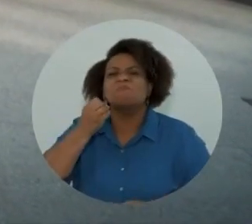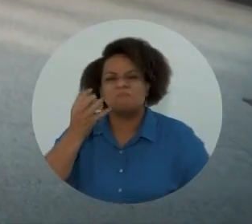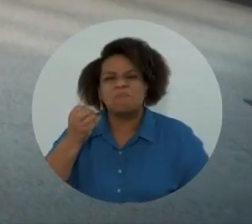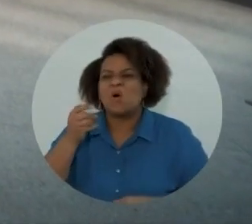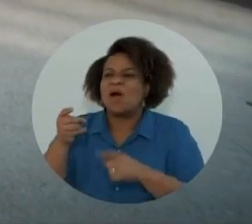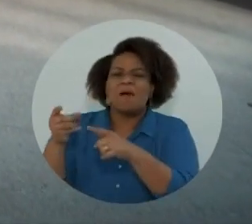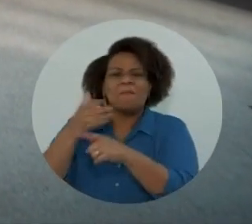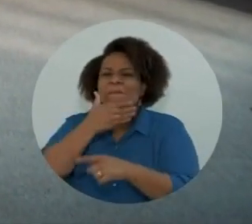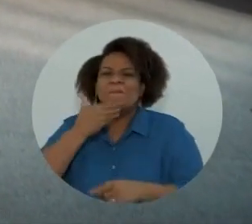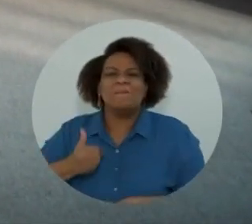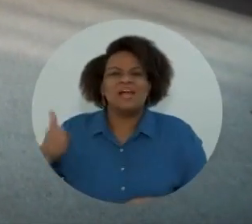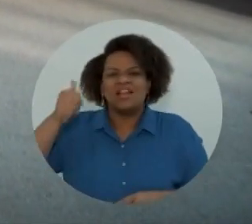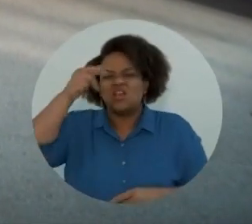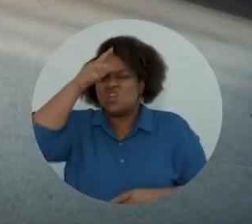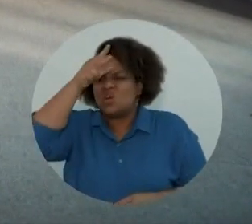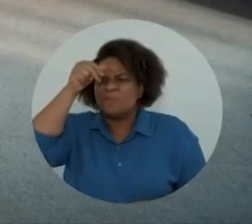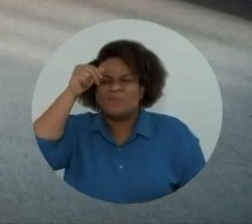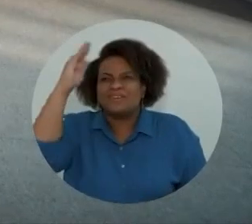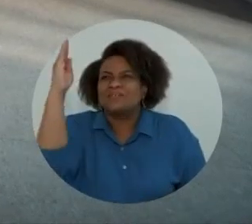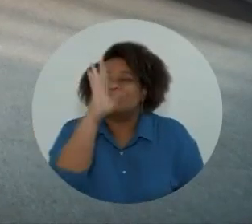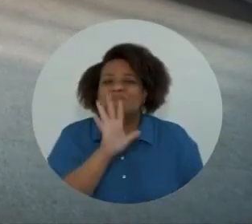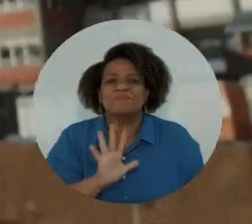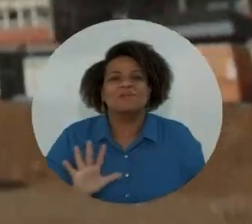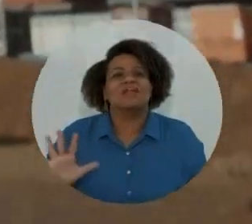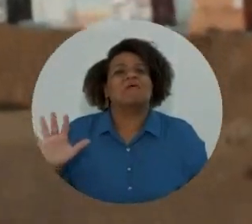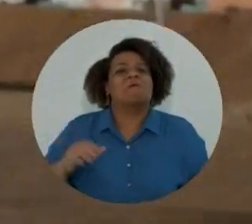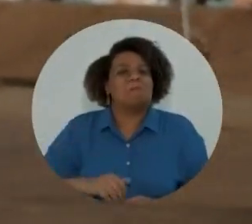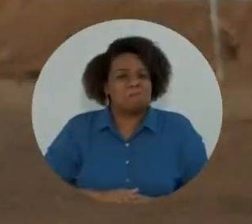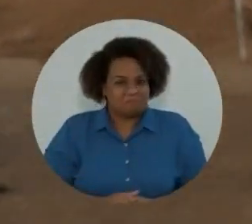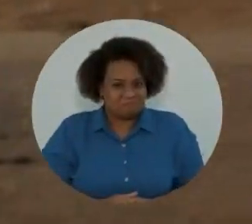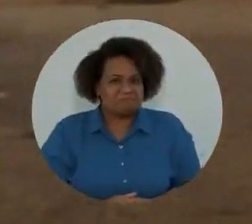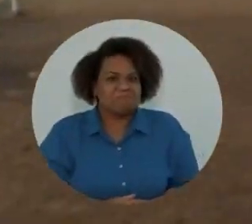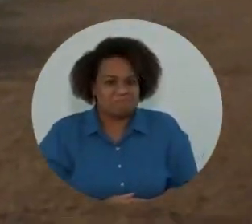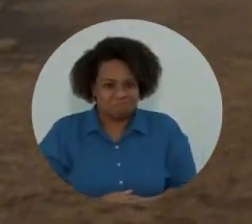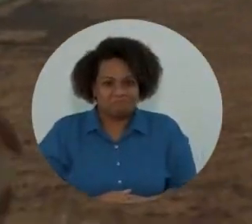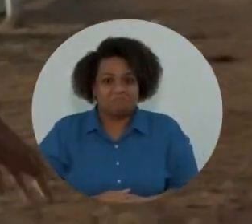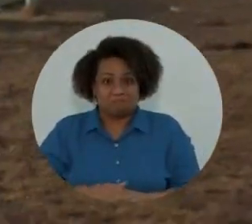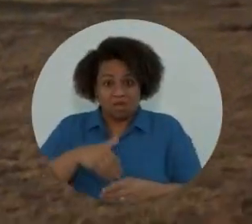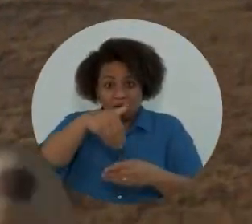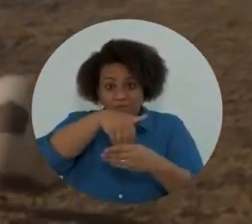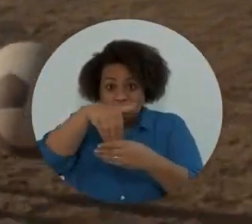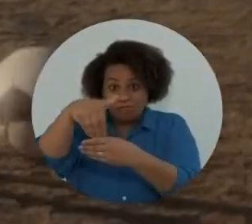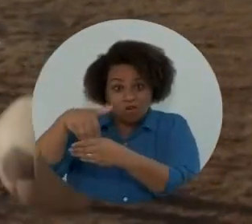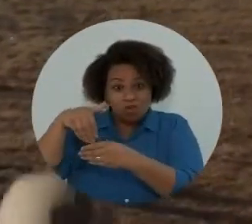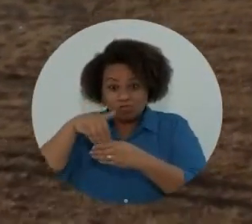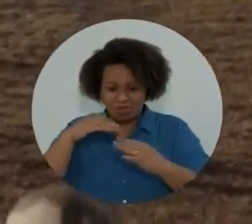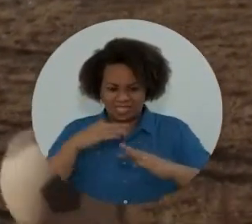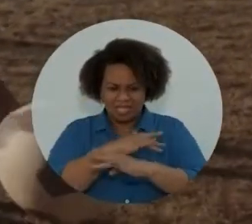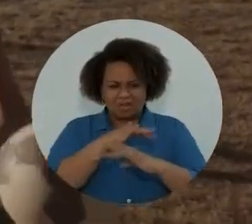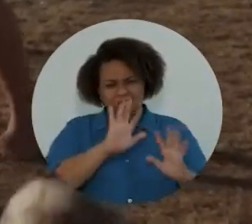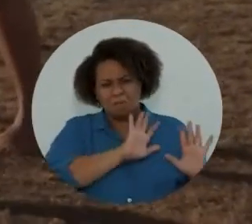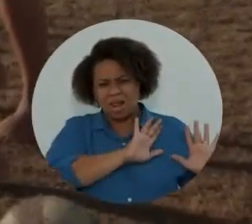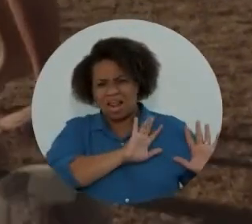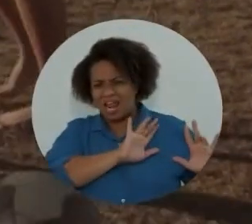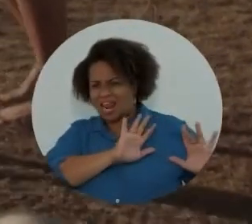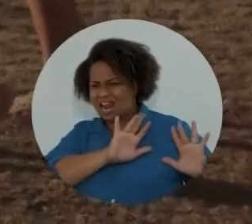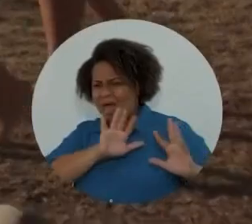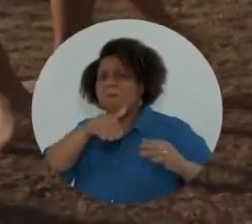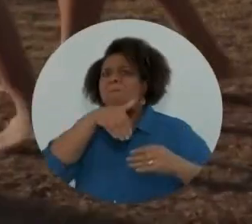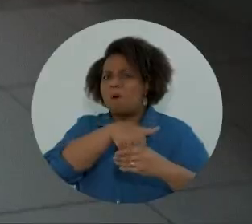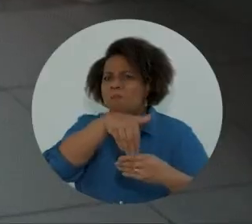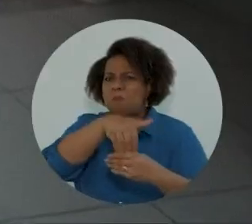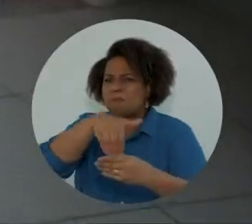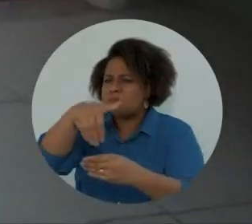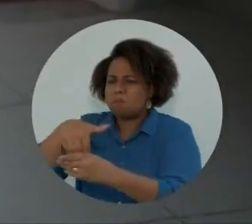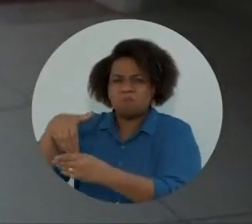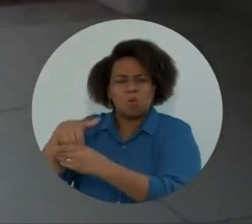para ser o melhor prefeito de todo o Brasil. Na reeleição dele, a cidade foi em peso para a urna. Foi voto,